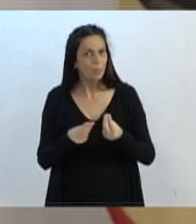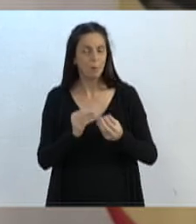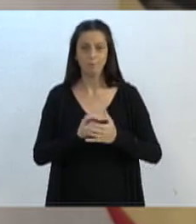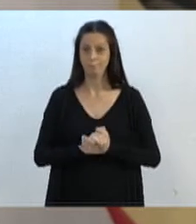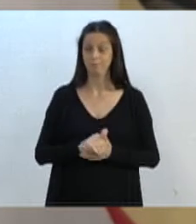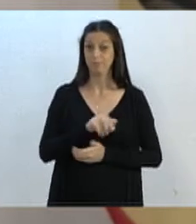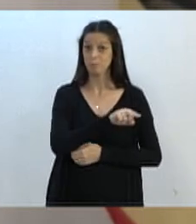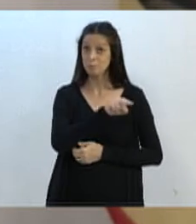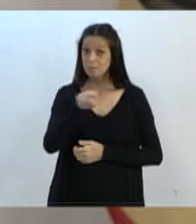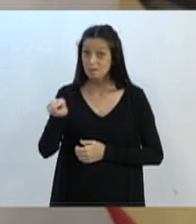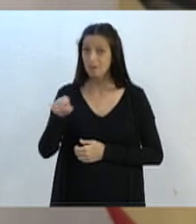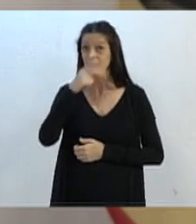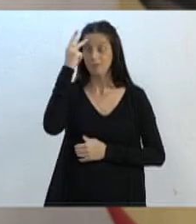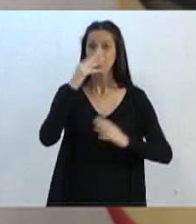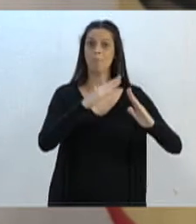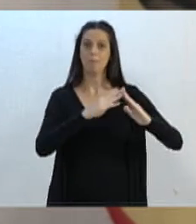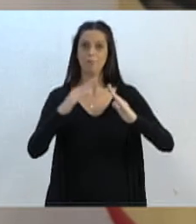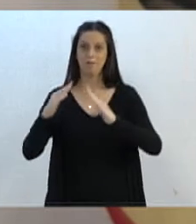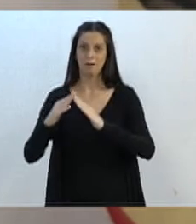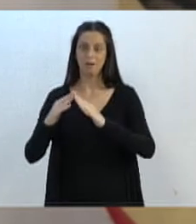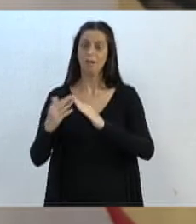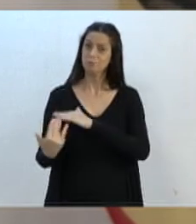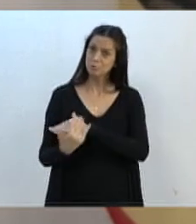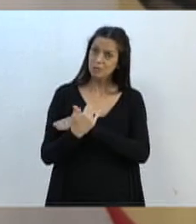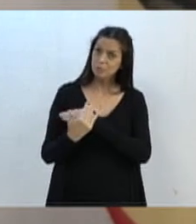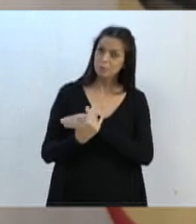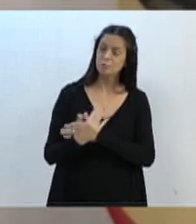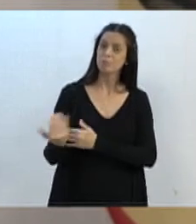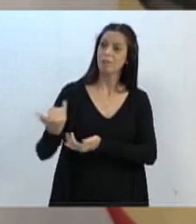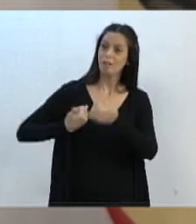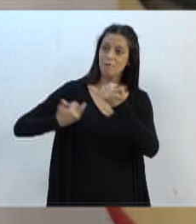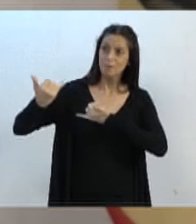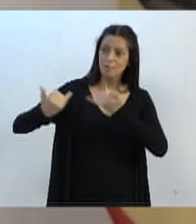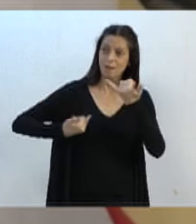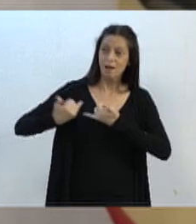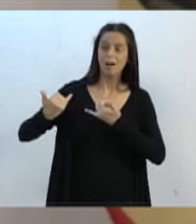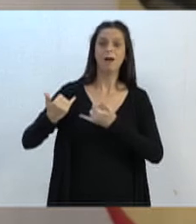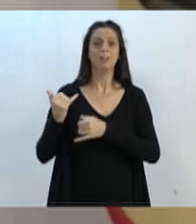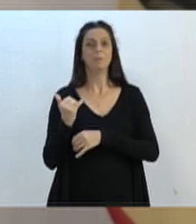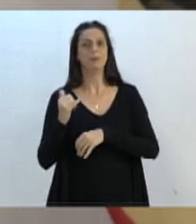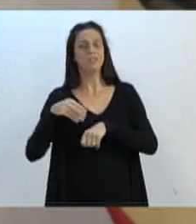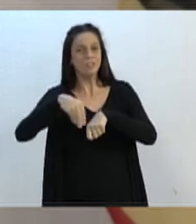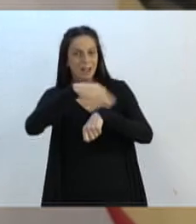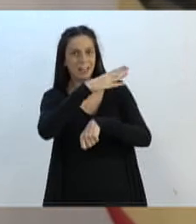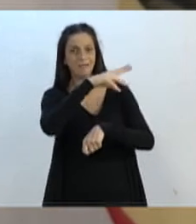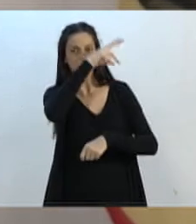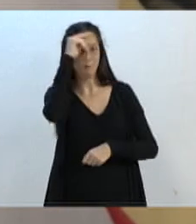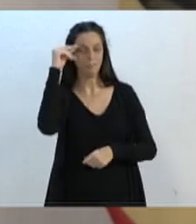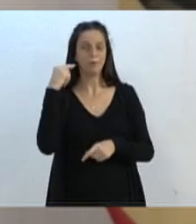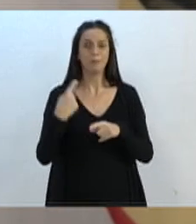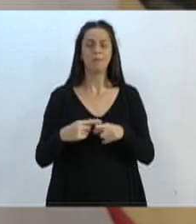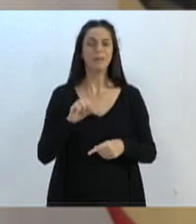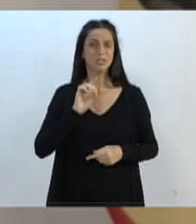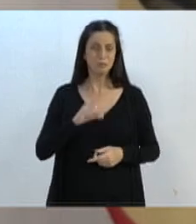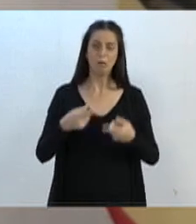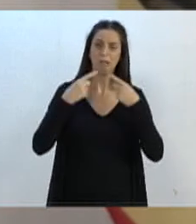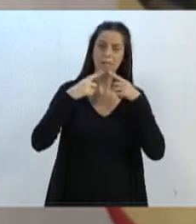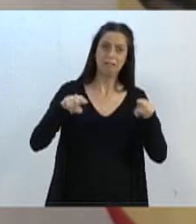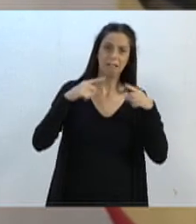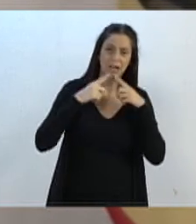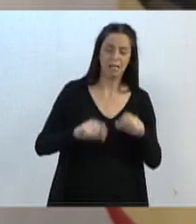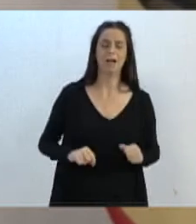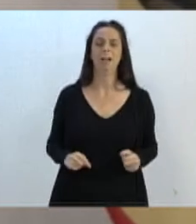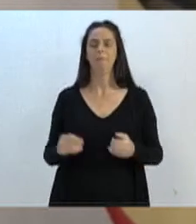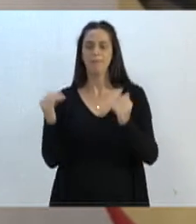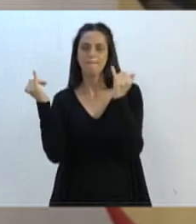você, morador, nos ajudar, ajudar a uma cidade cada vez melhor, criticar, falar mal